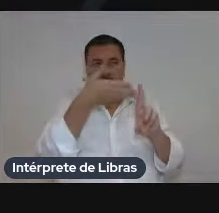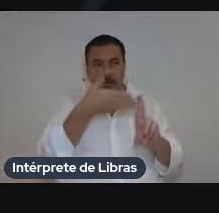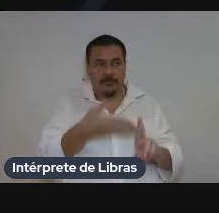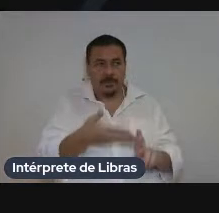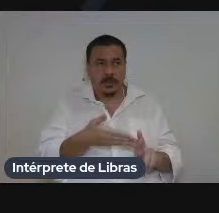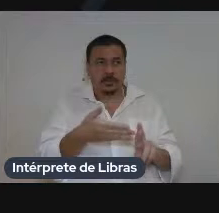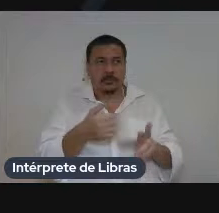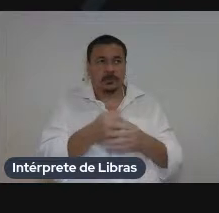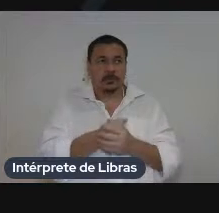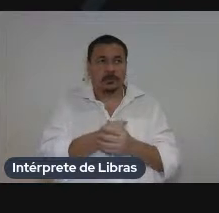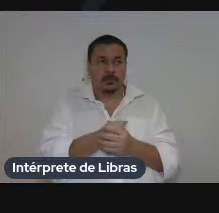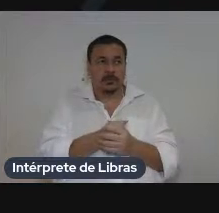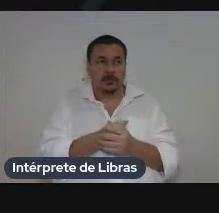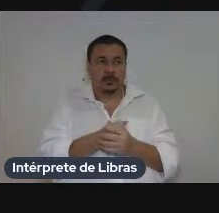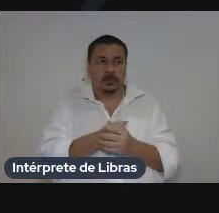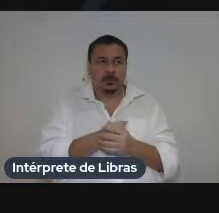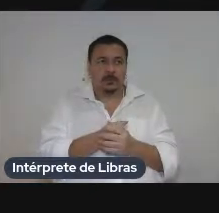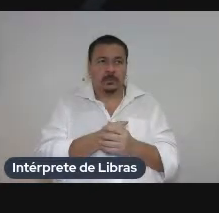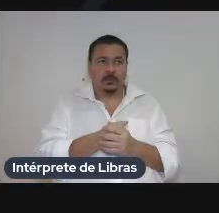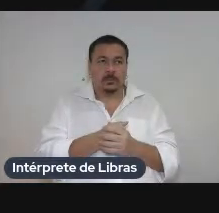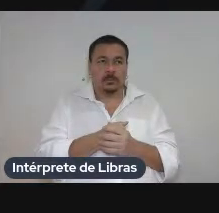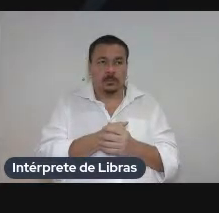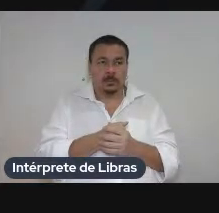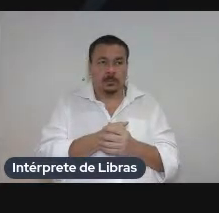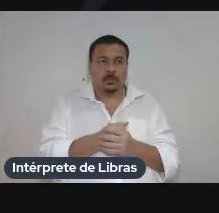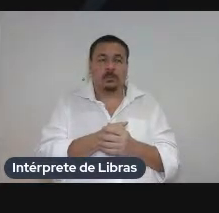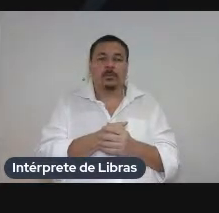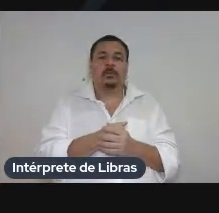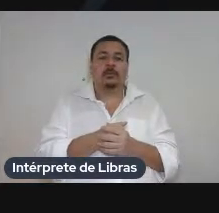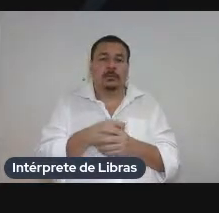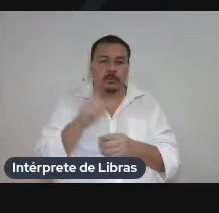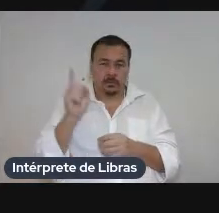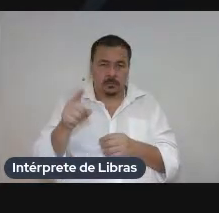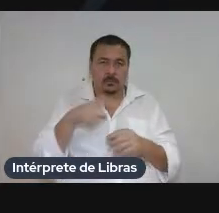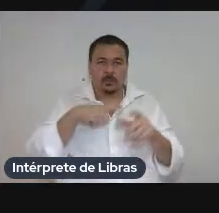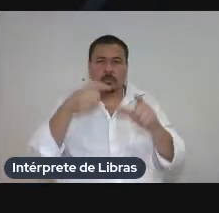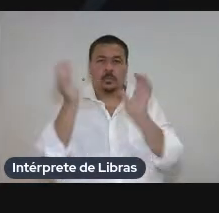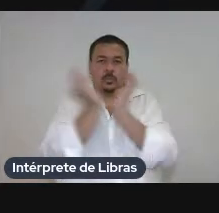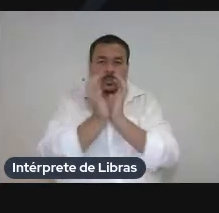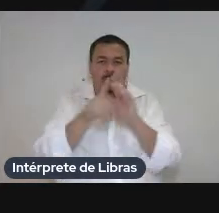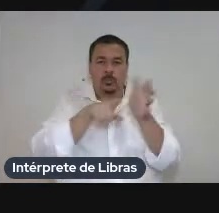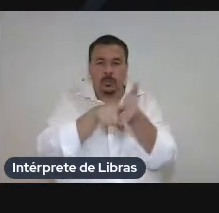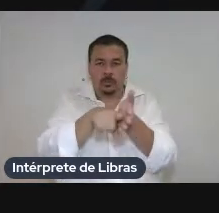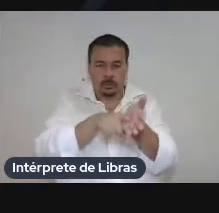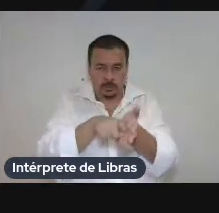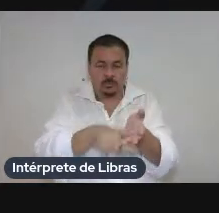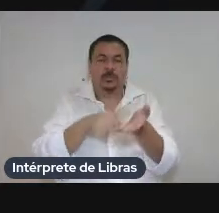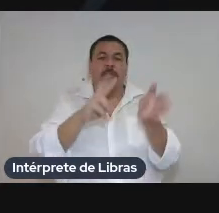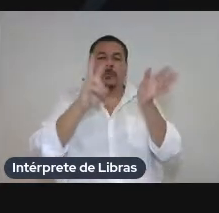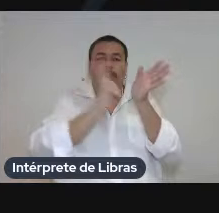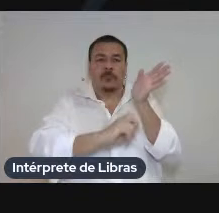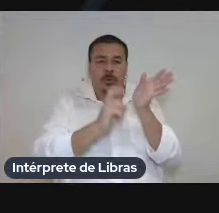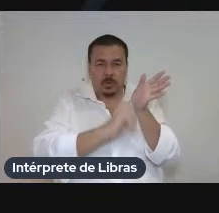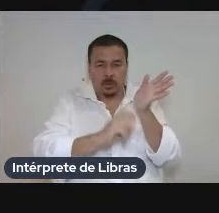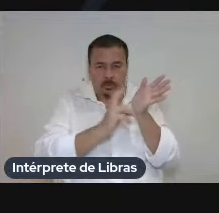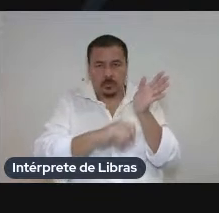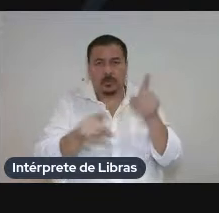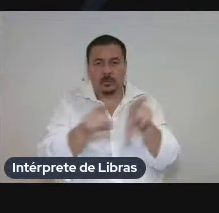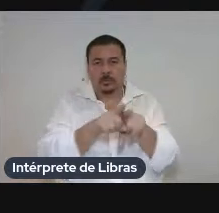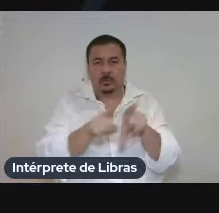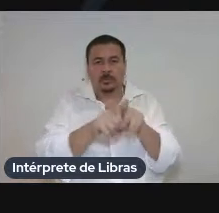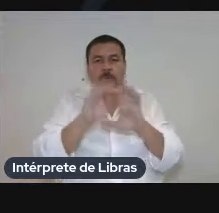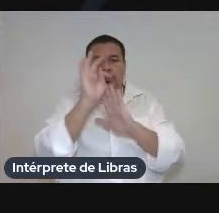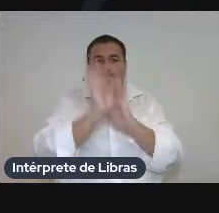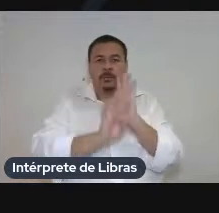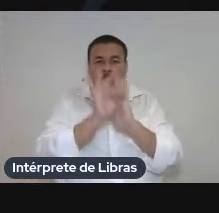e aqui temos alguns links do grupo de pesquisa do vocabulário e do texto do pepino de